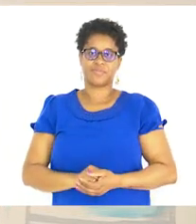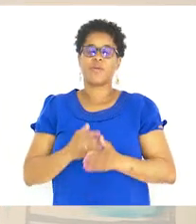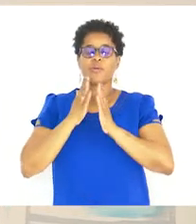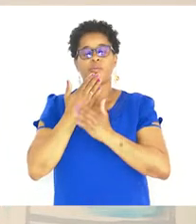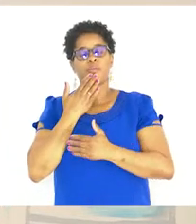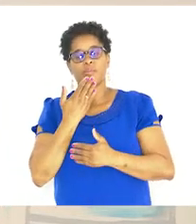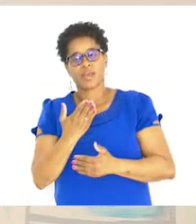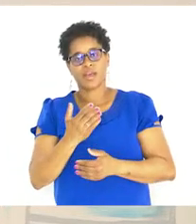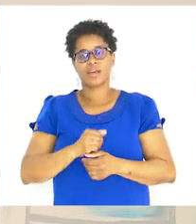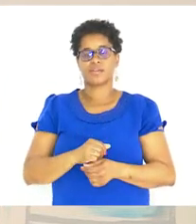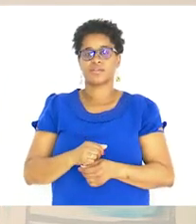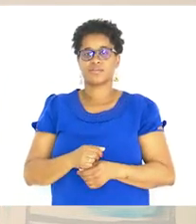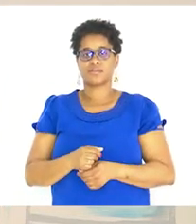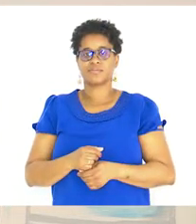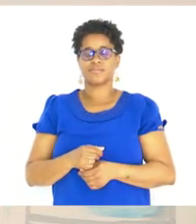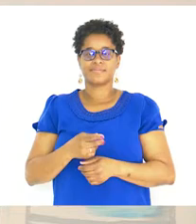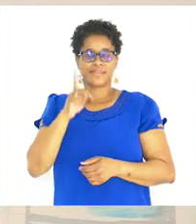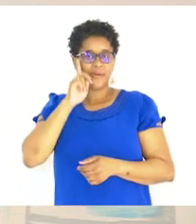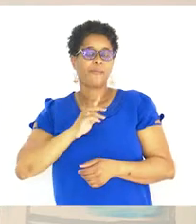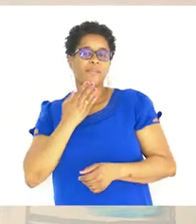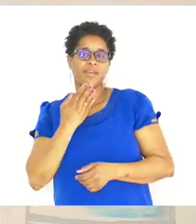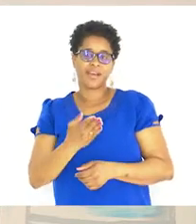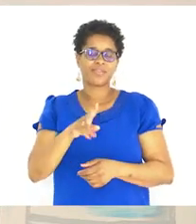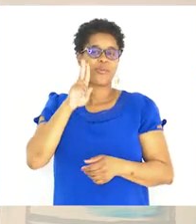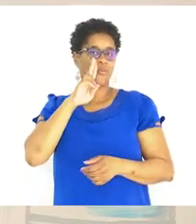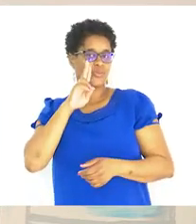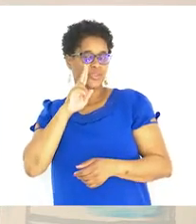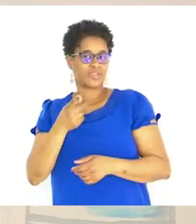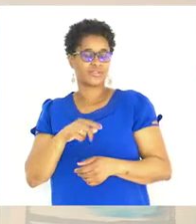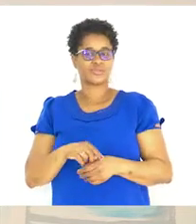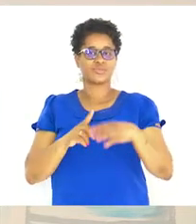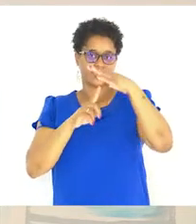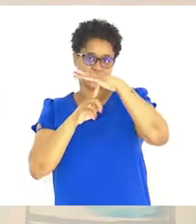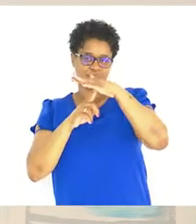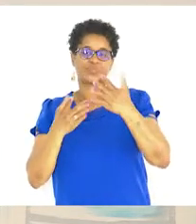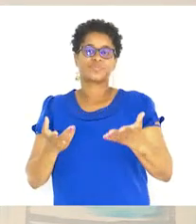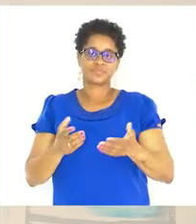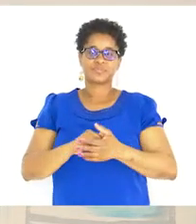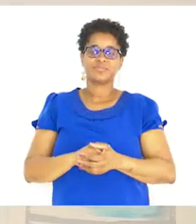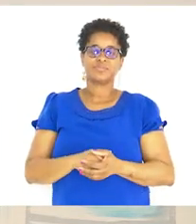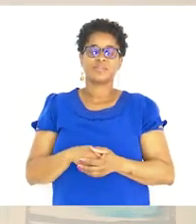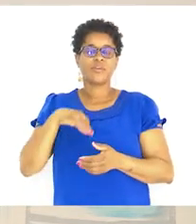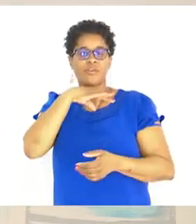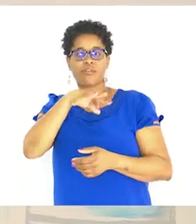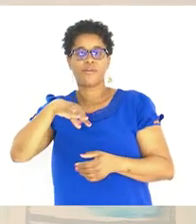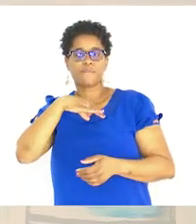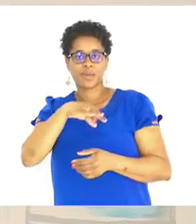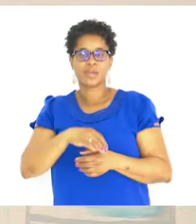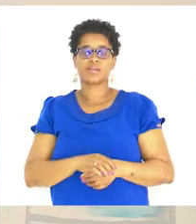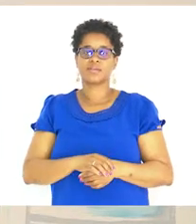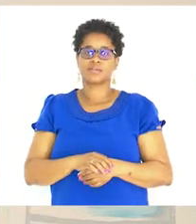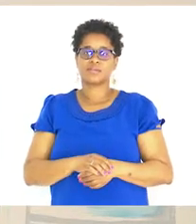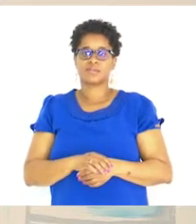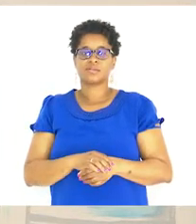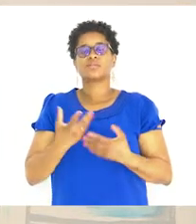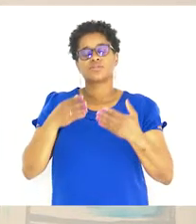Obrigado Ou então Obrigada Com licença Então a família Ensina